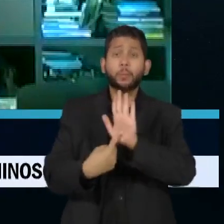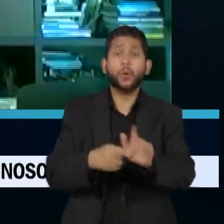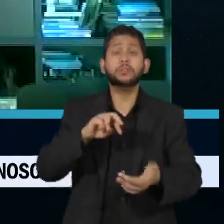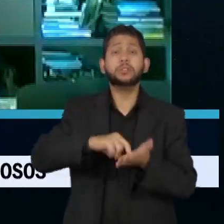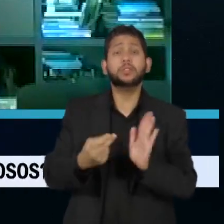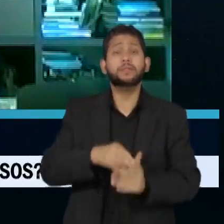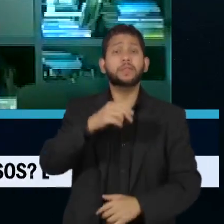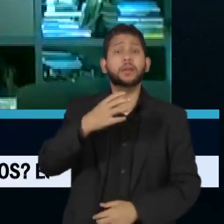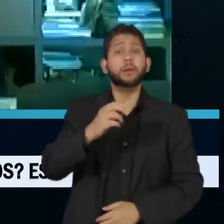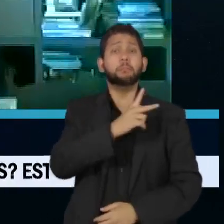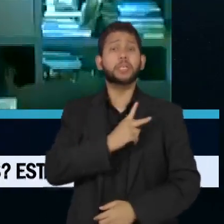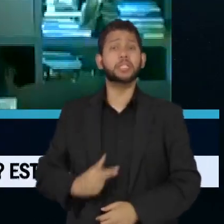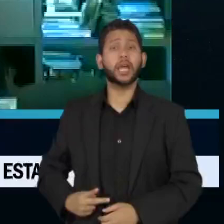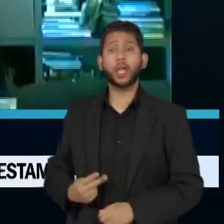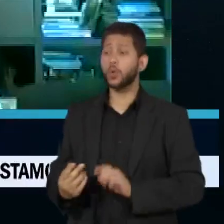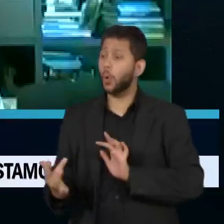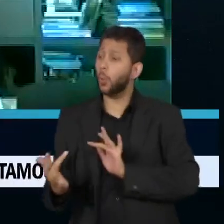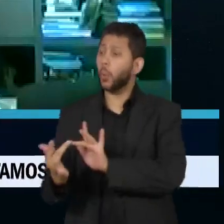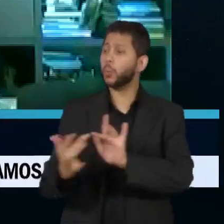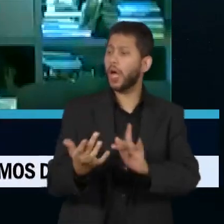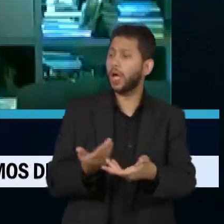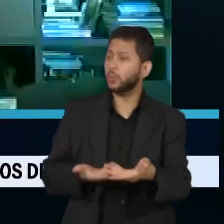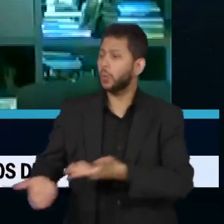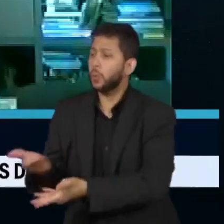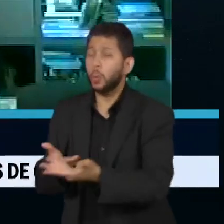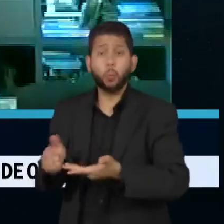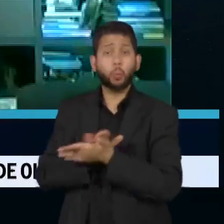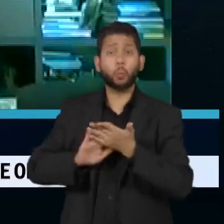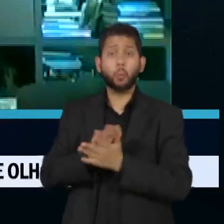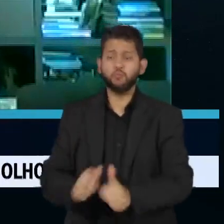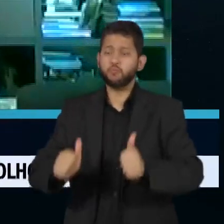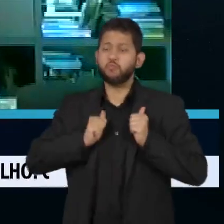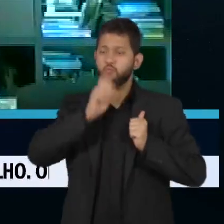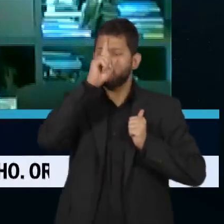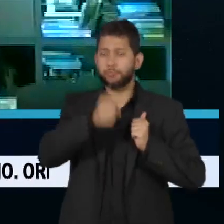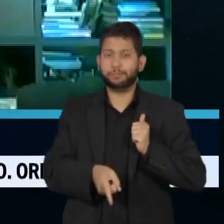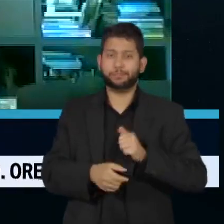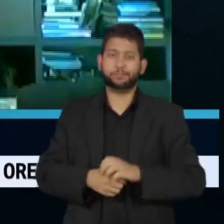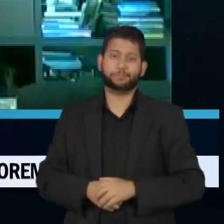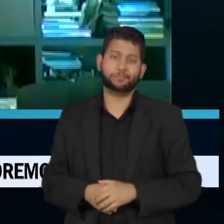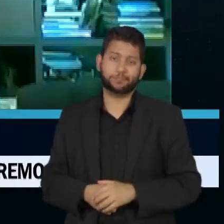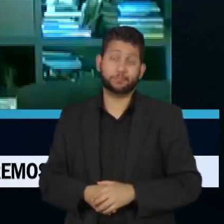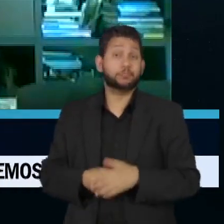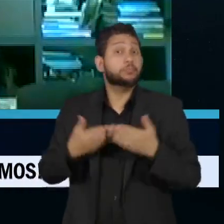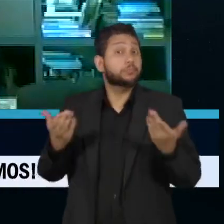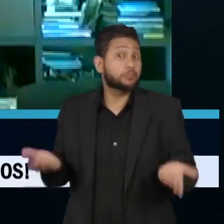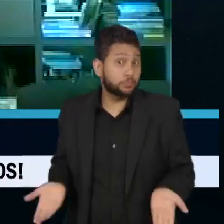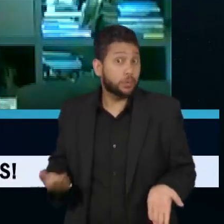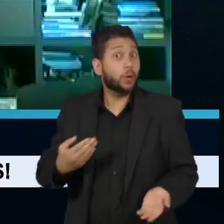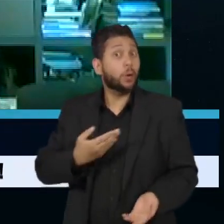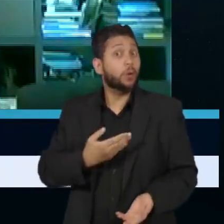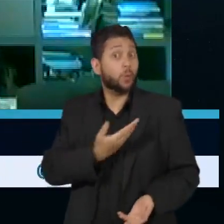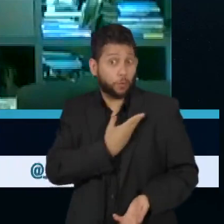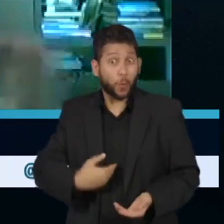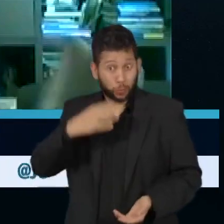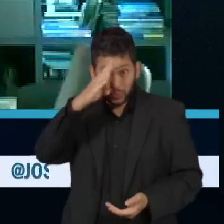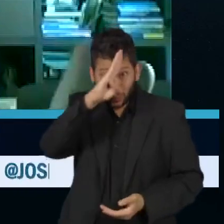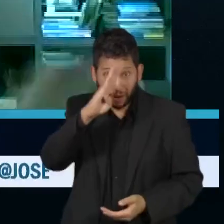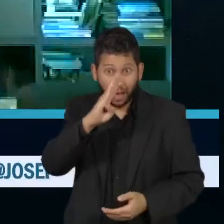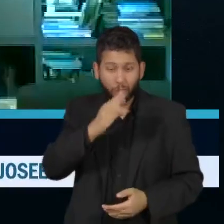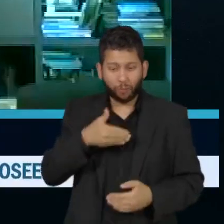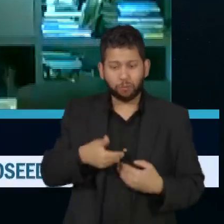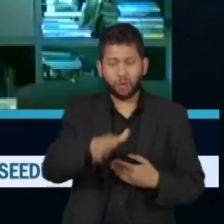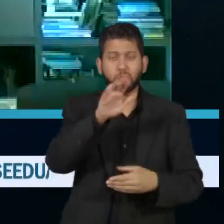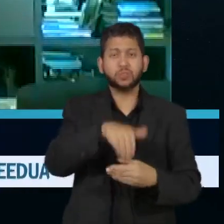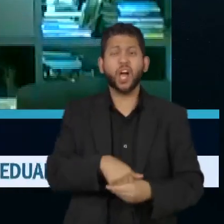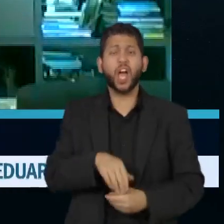um presidente que não quis negociar. Essa foi a grande propaganda do governo Bolsonaro no ano eleitoral. Eu